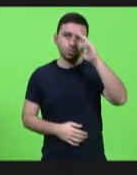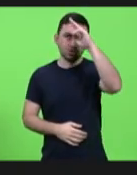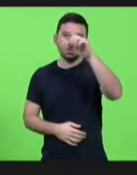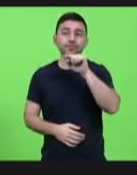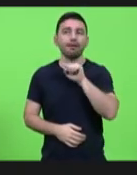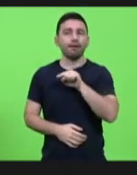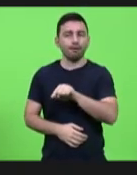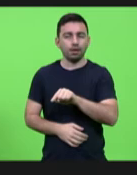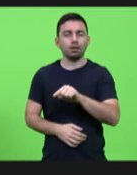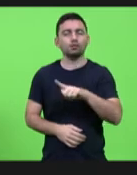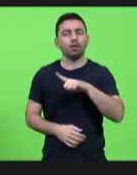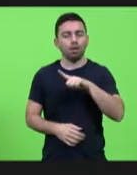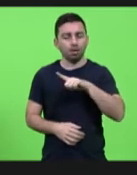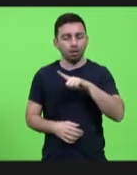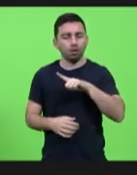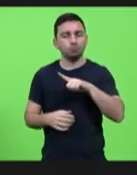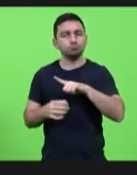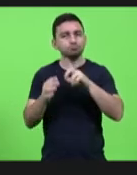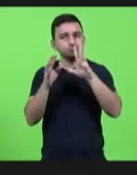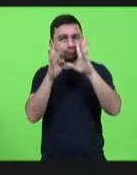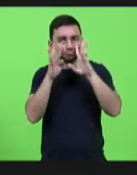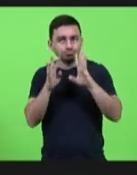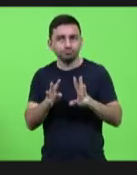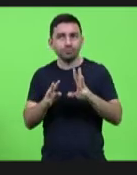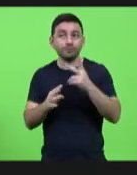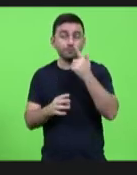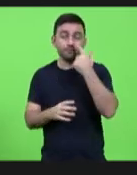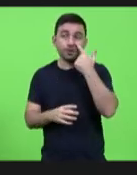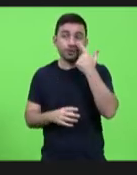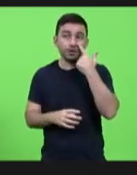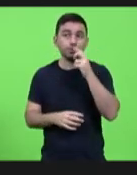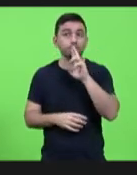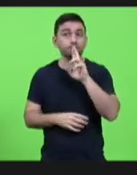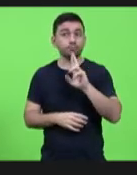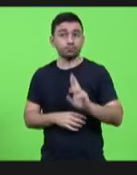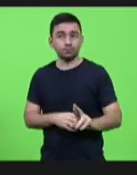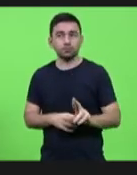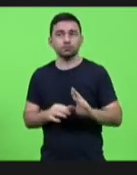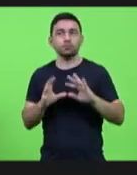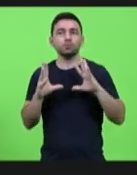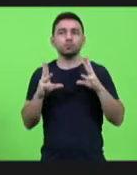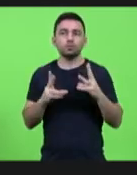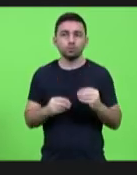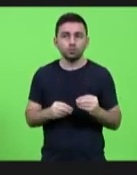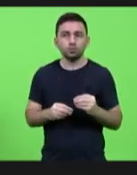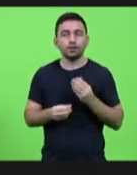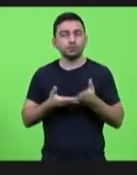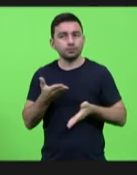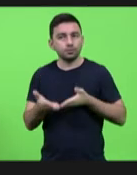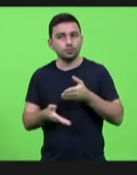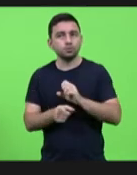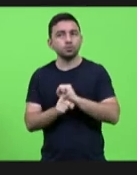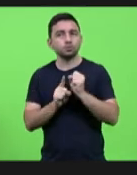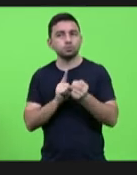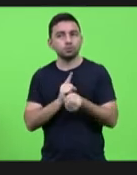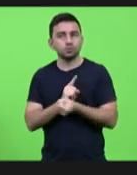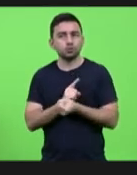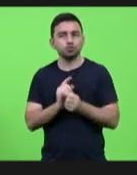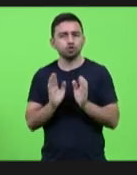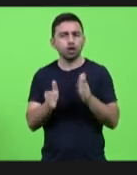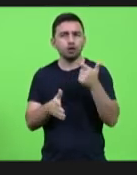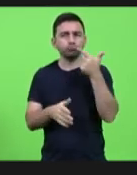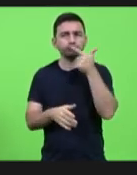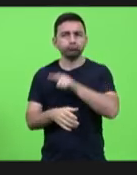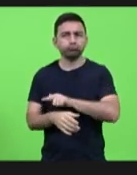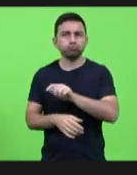Nós estamos acompanhando aí, vendo os resultados do que a assistência social tem alcançado